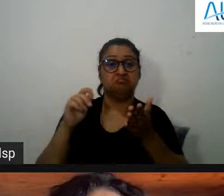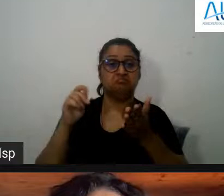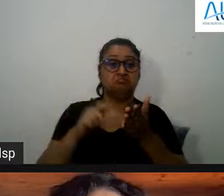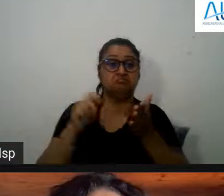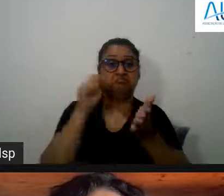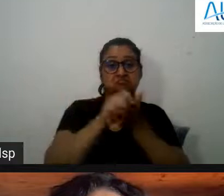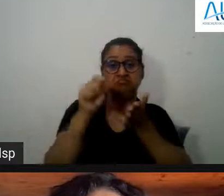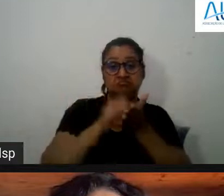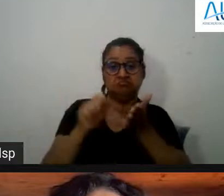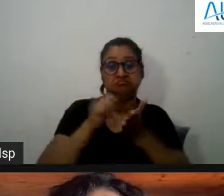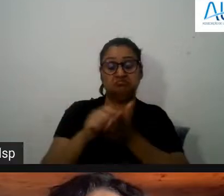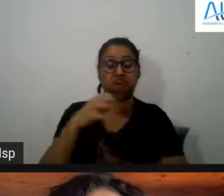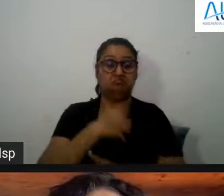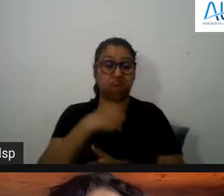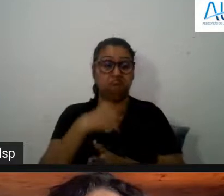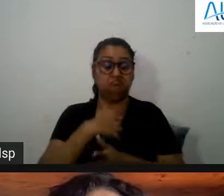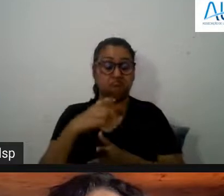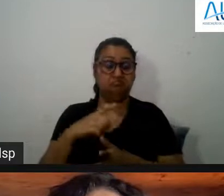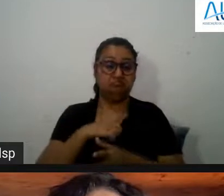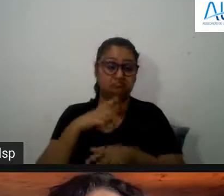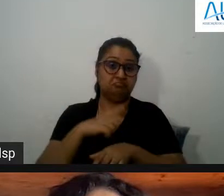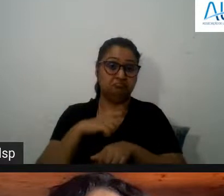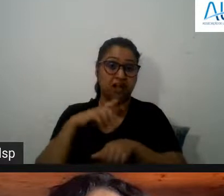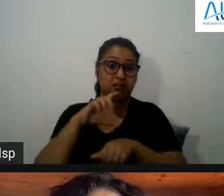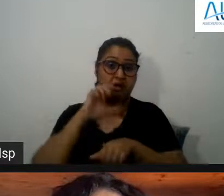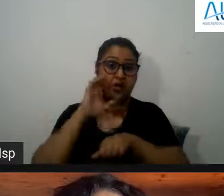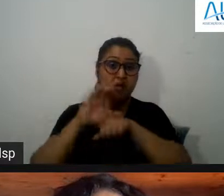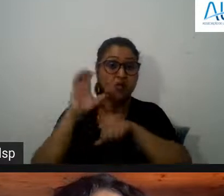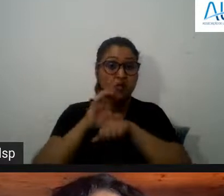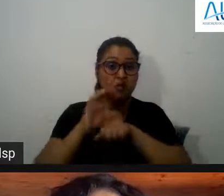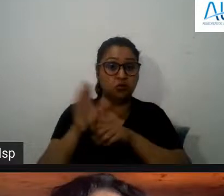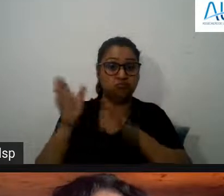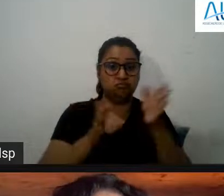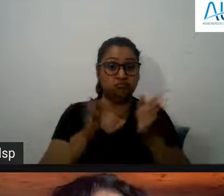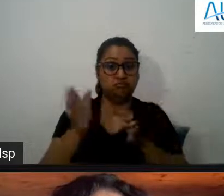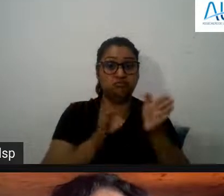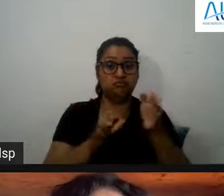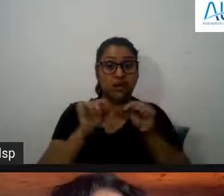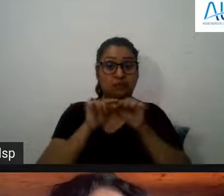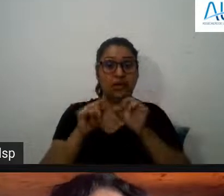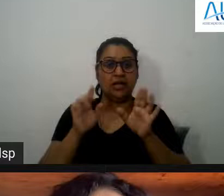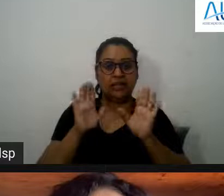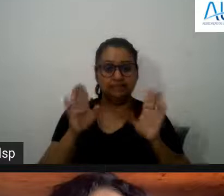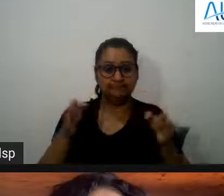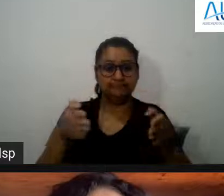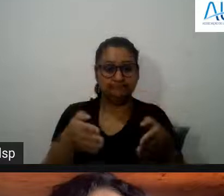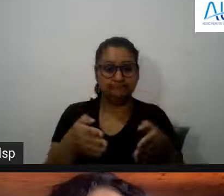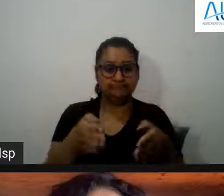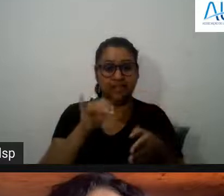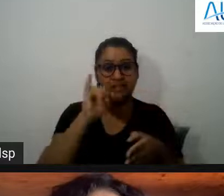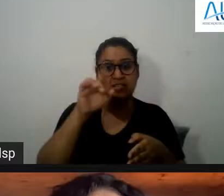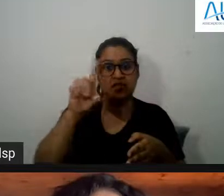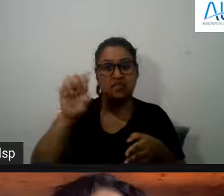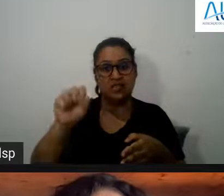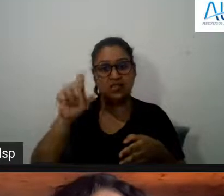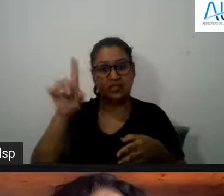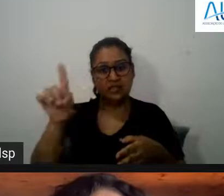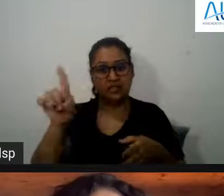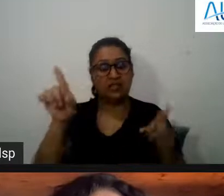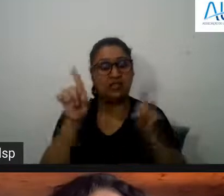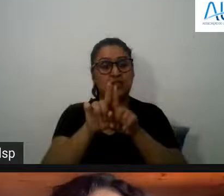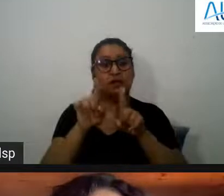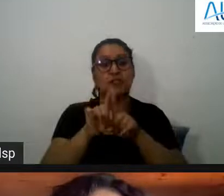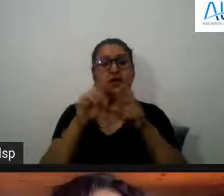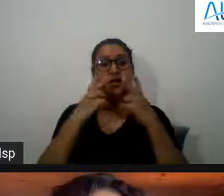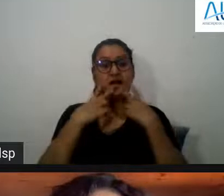sempre outros recursos que acompanham mas na linha do ISD eu diria que a linguagem